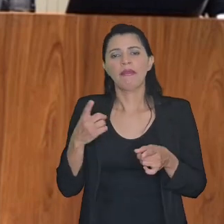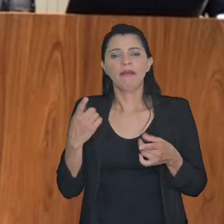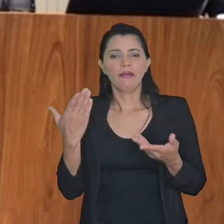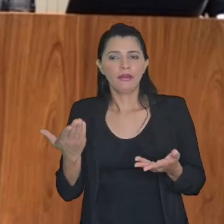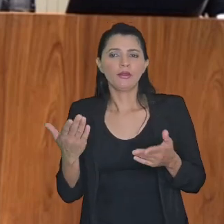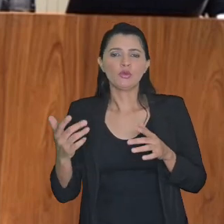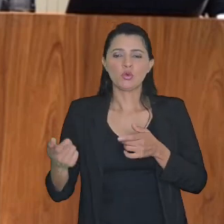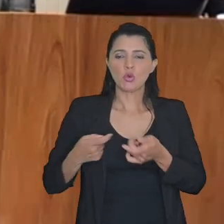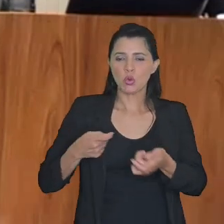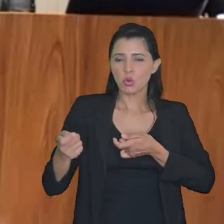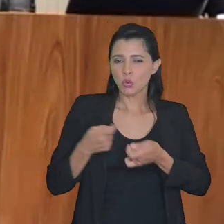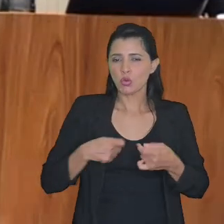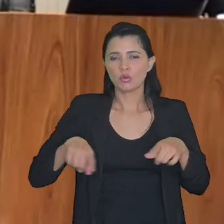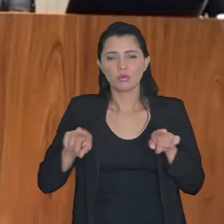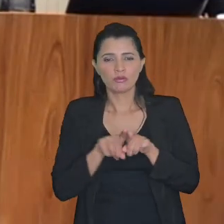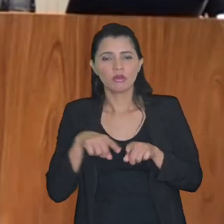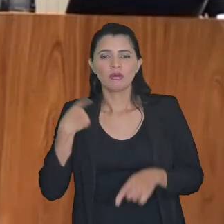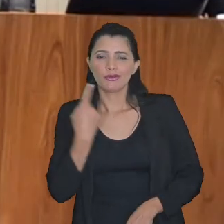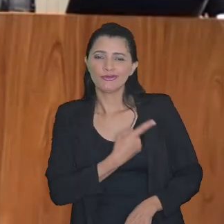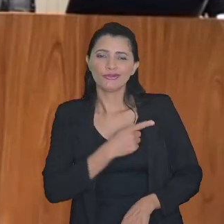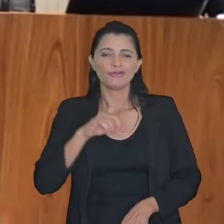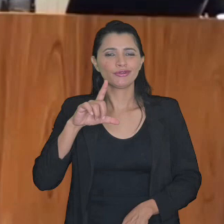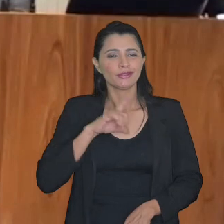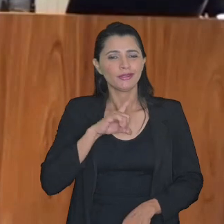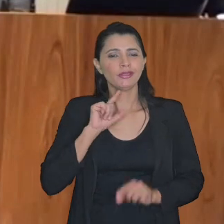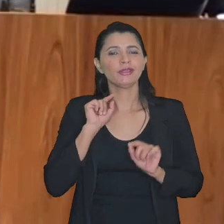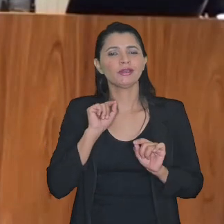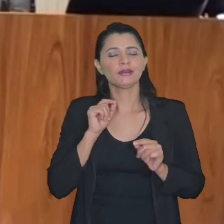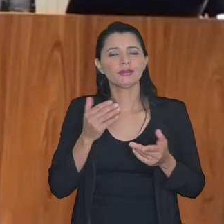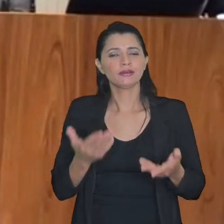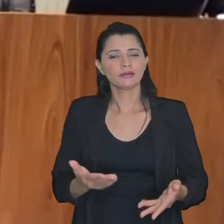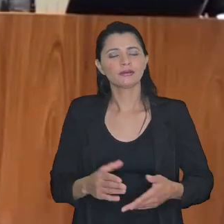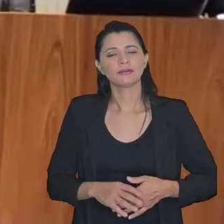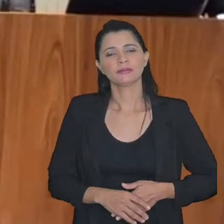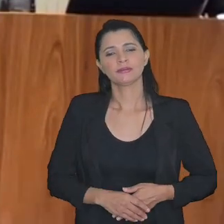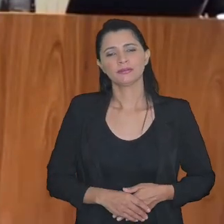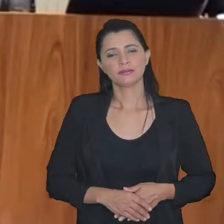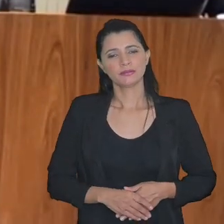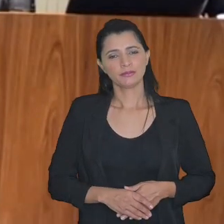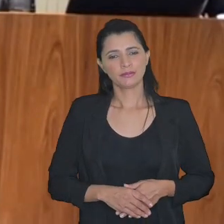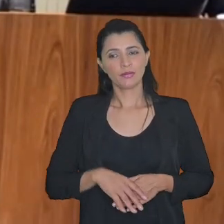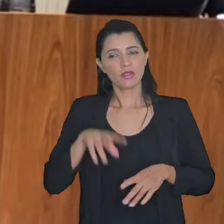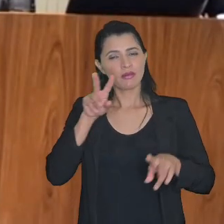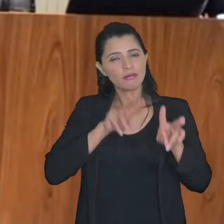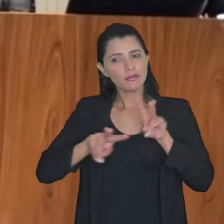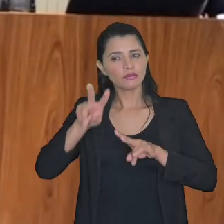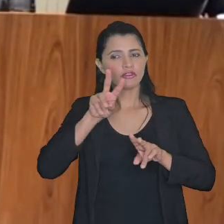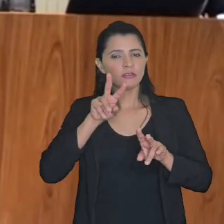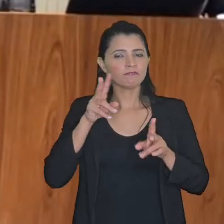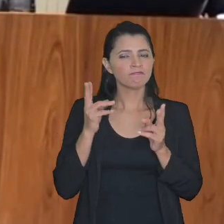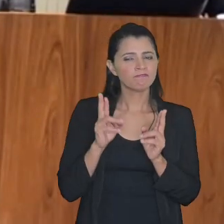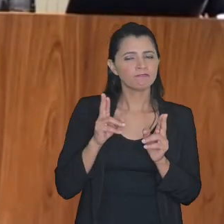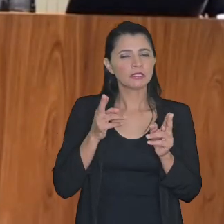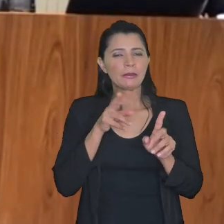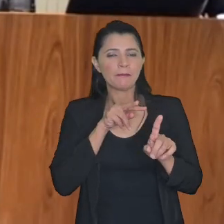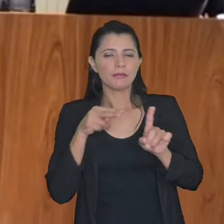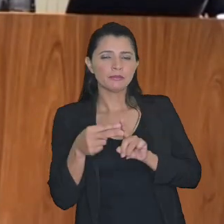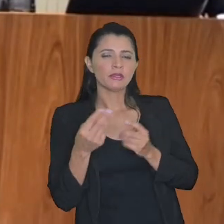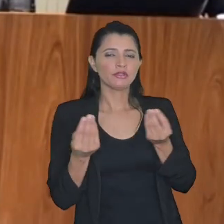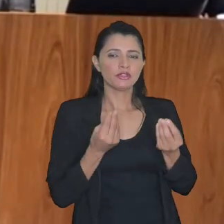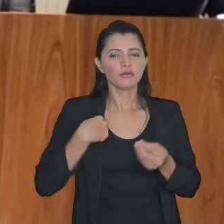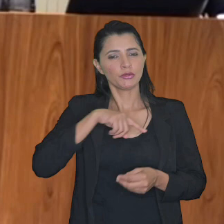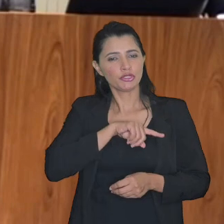pela questão do controle mas também para que a gente tenha uma uma visão de perspectiva nós que